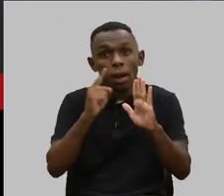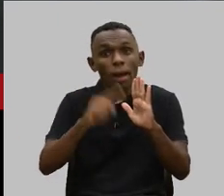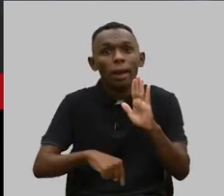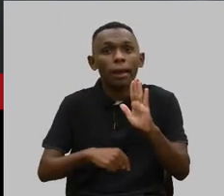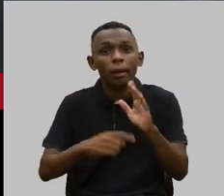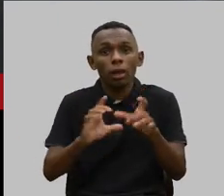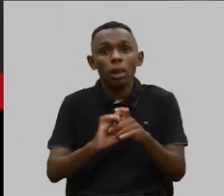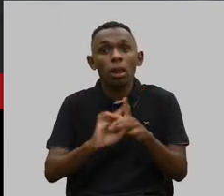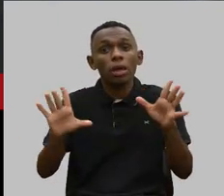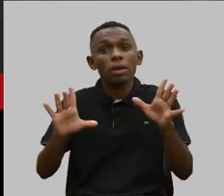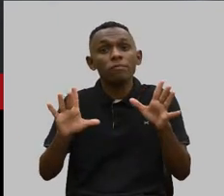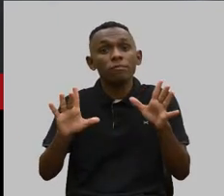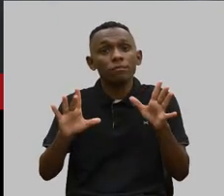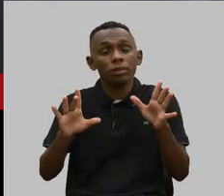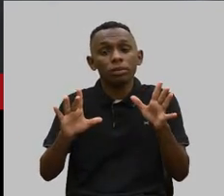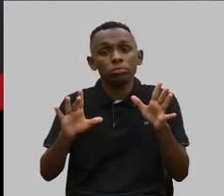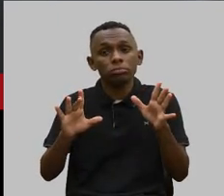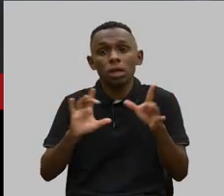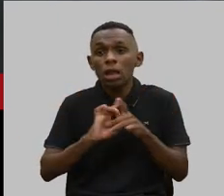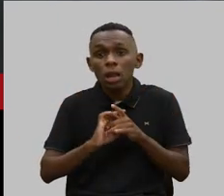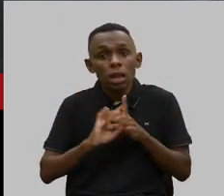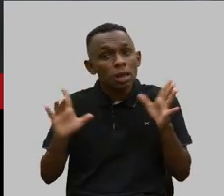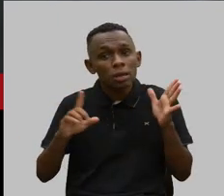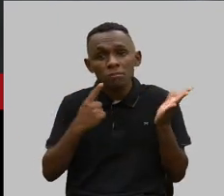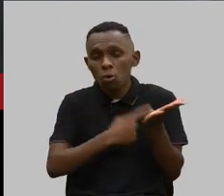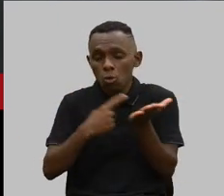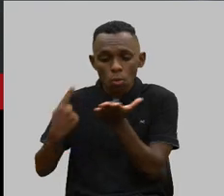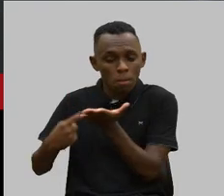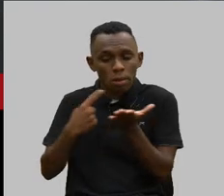a rescisão unilateral de contrato.